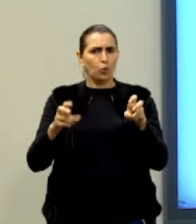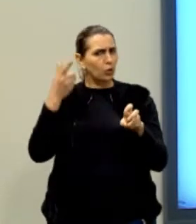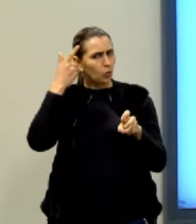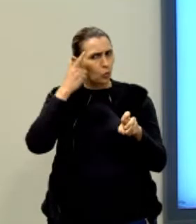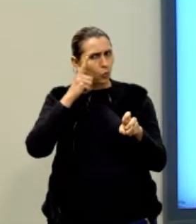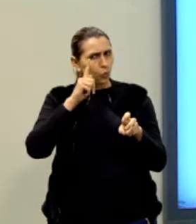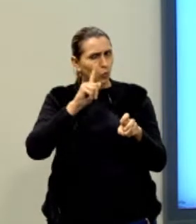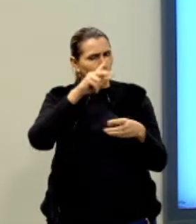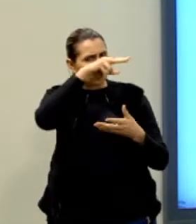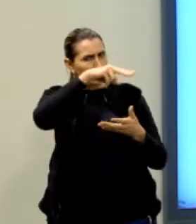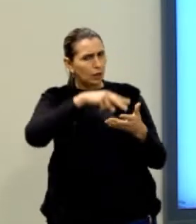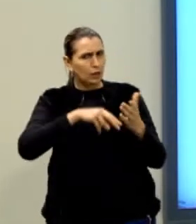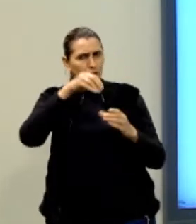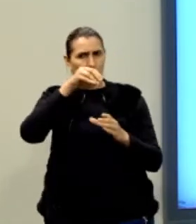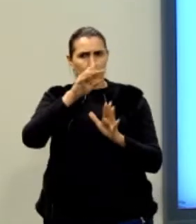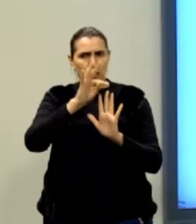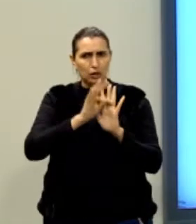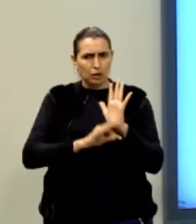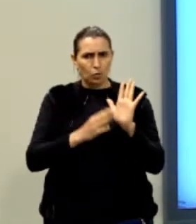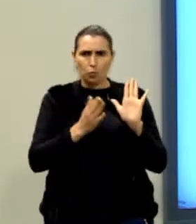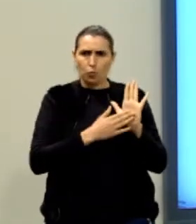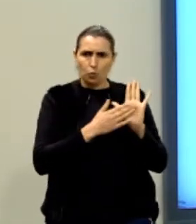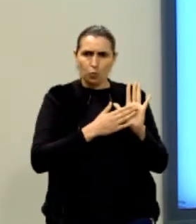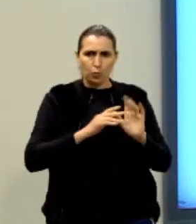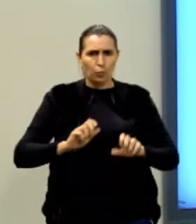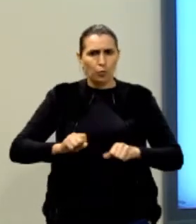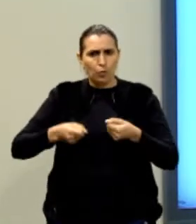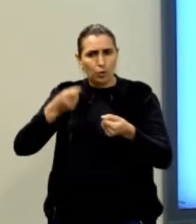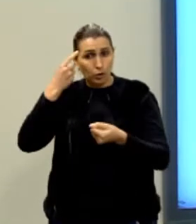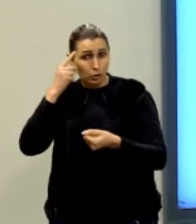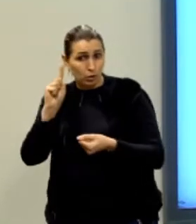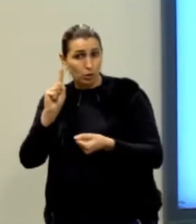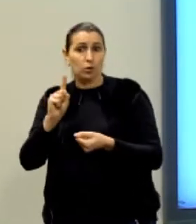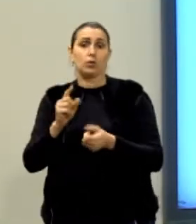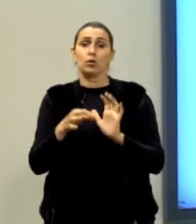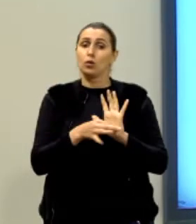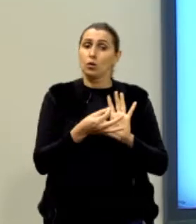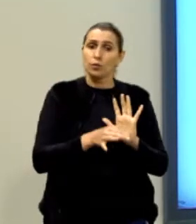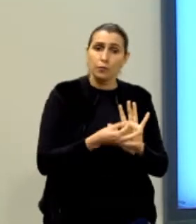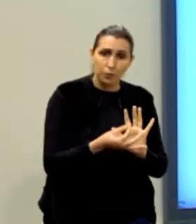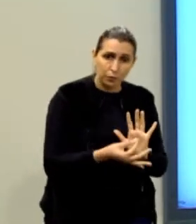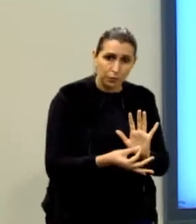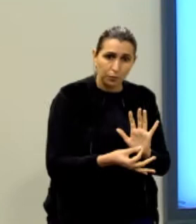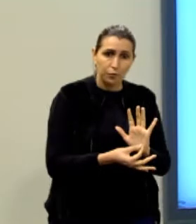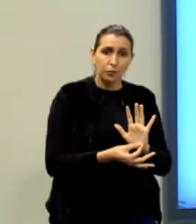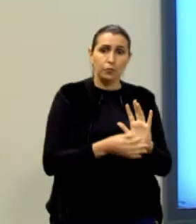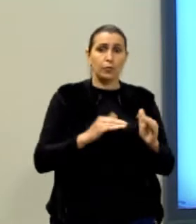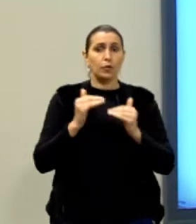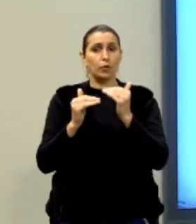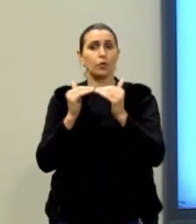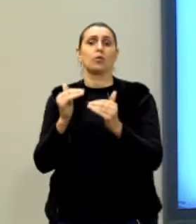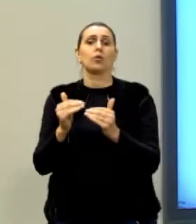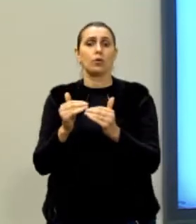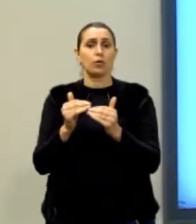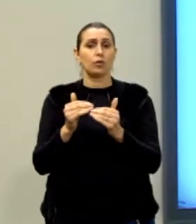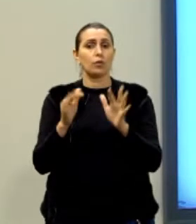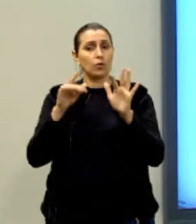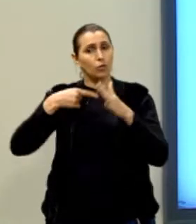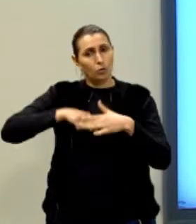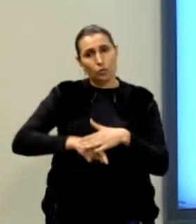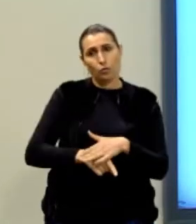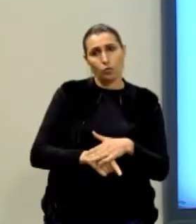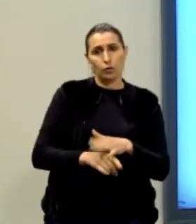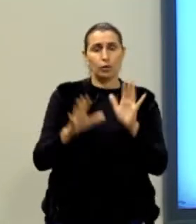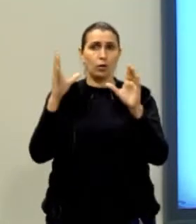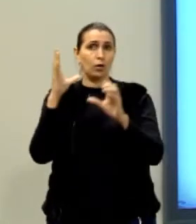texto uma proposta clara de tese, de argumento, de desenvolvimento, de aprofundamento